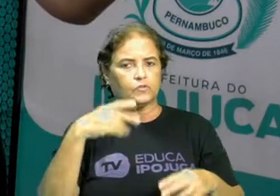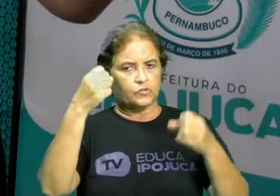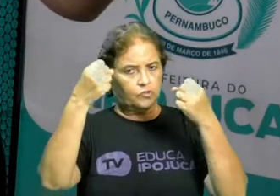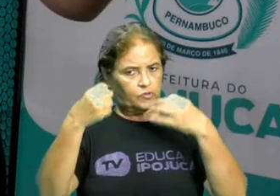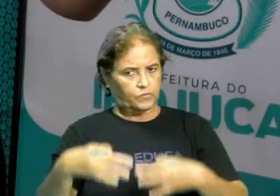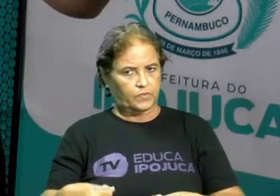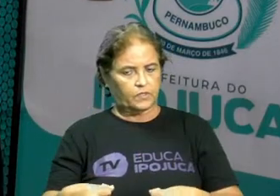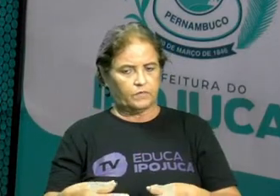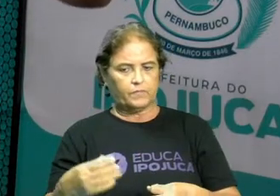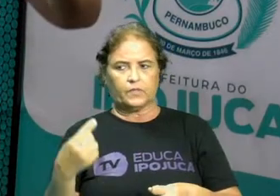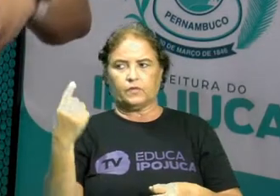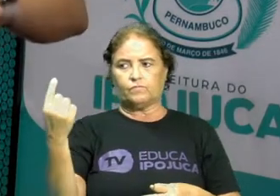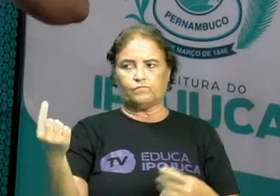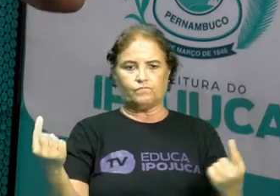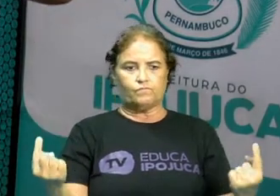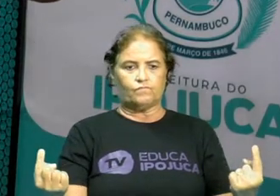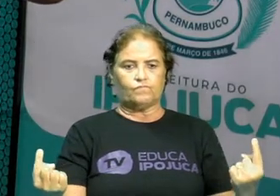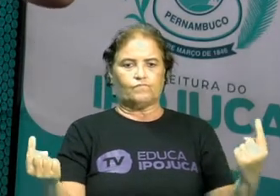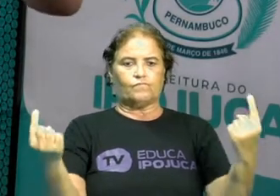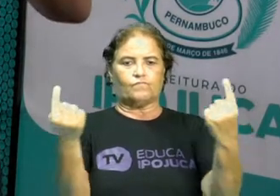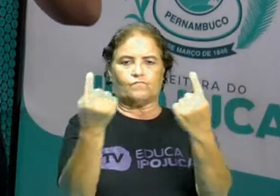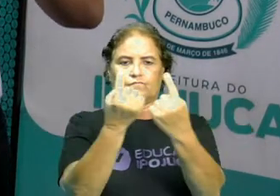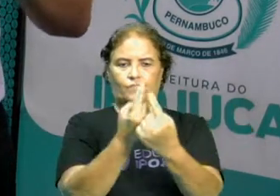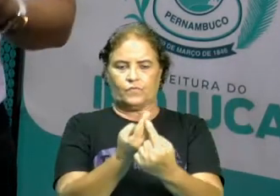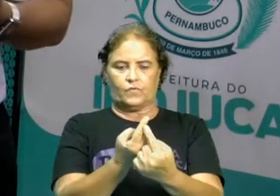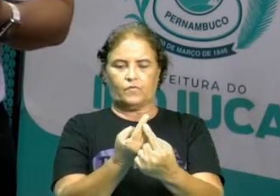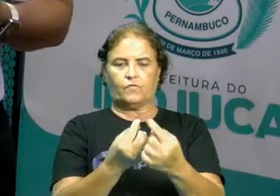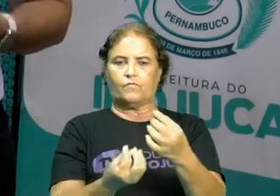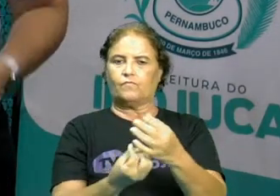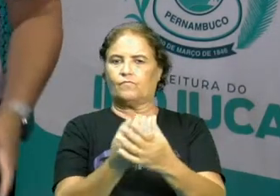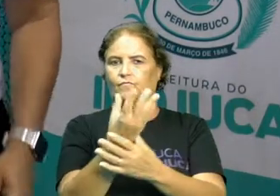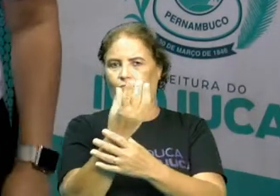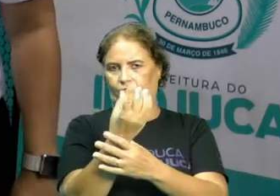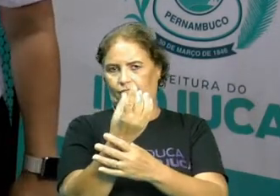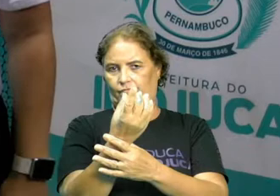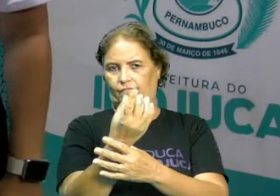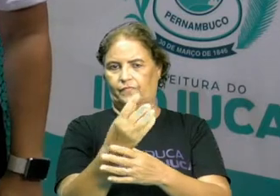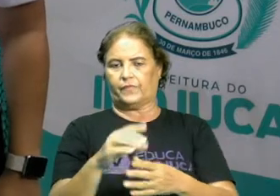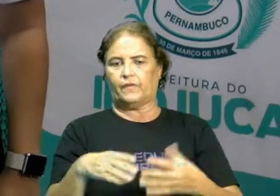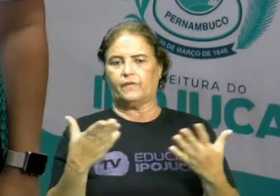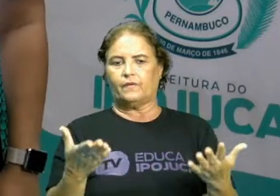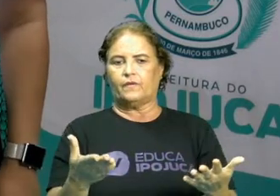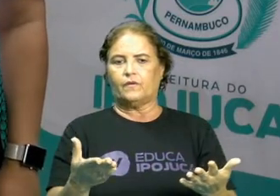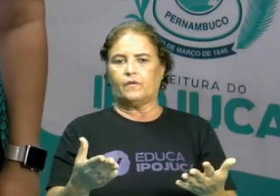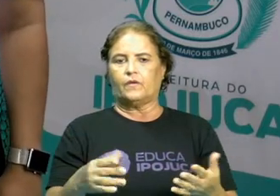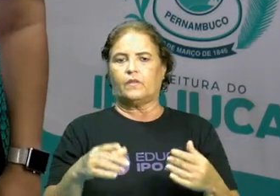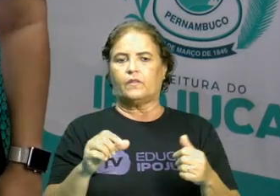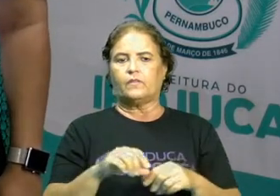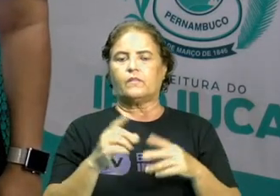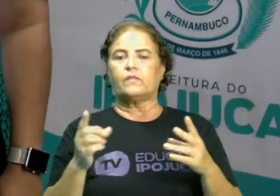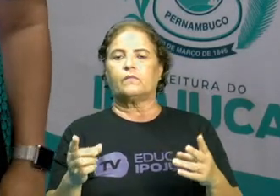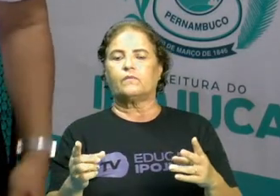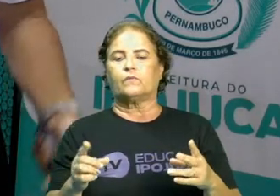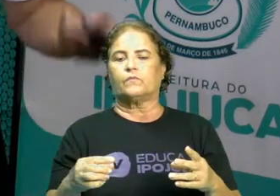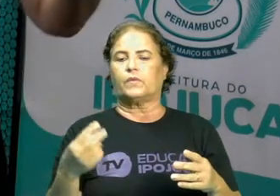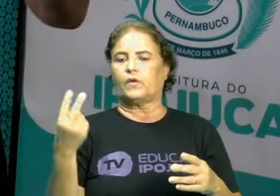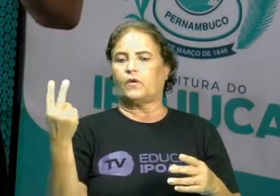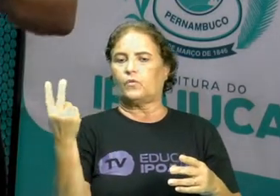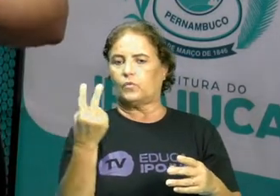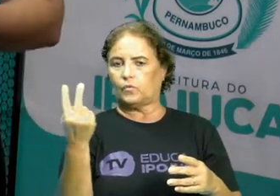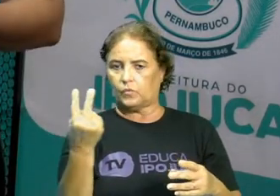eu peguei duas substâncias e transformei em uma outra coisa. Então quando eu pego duas substâncias,